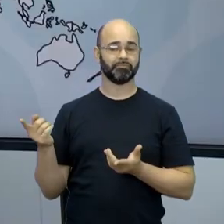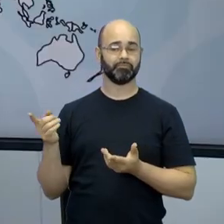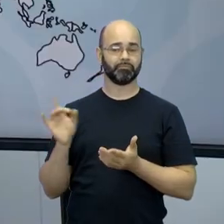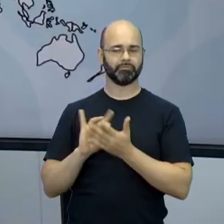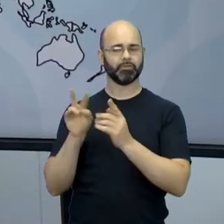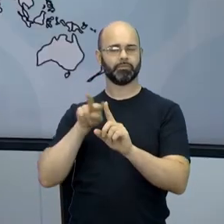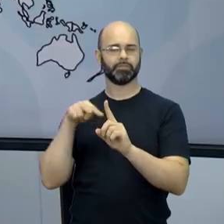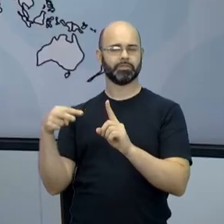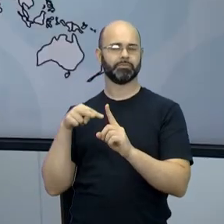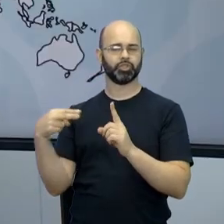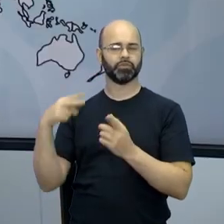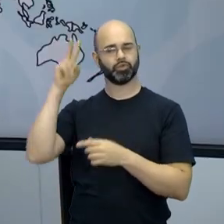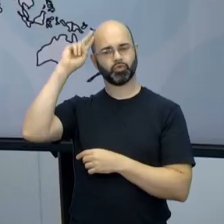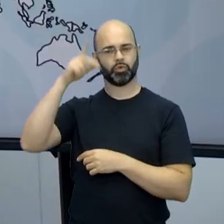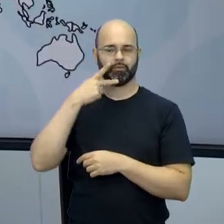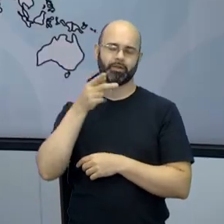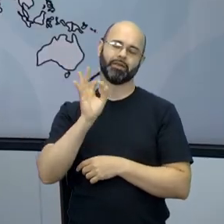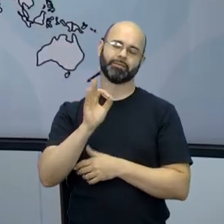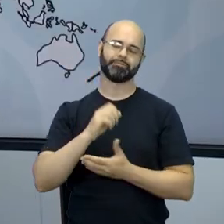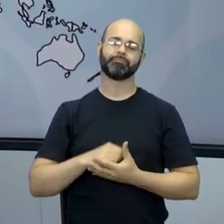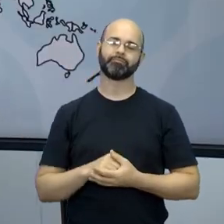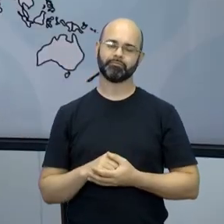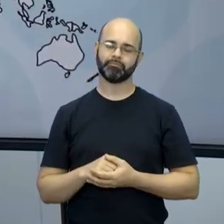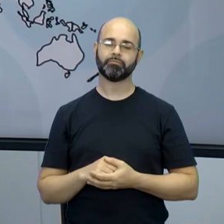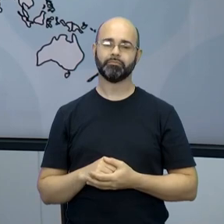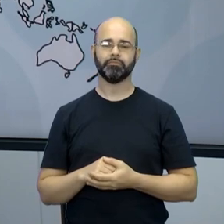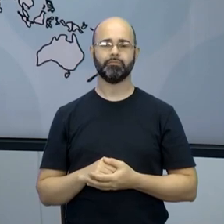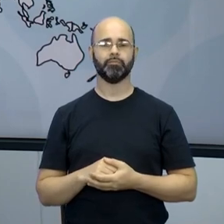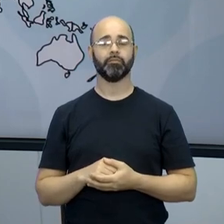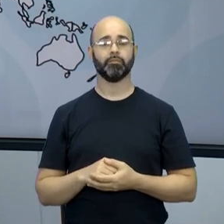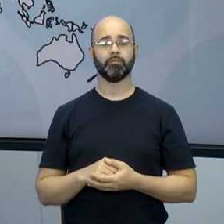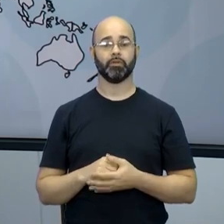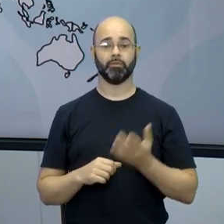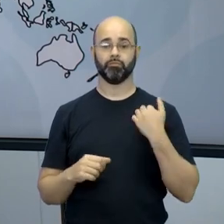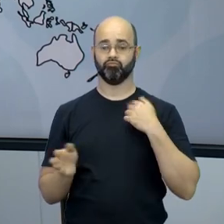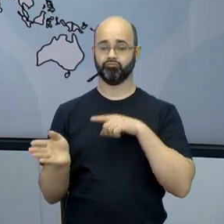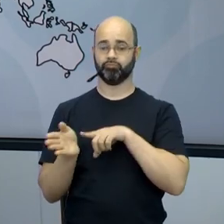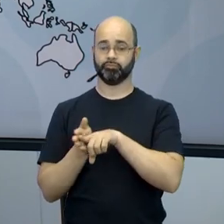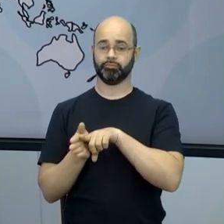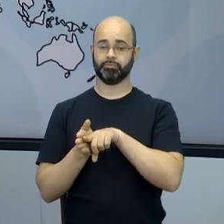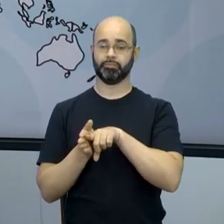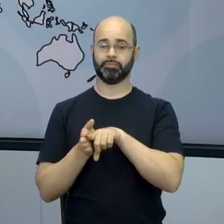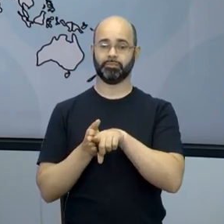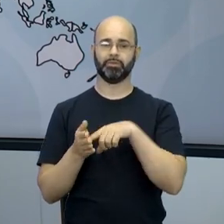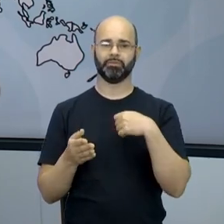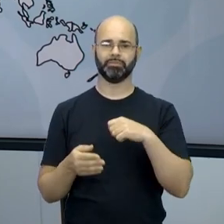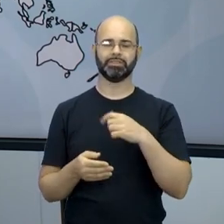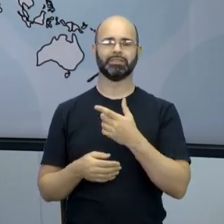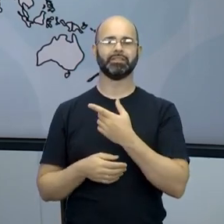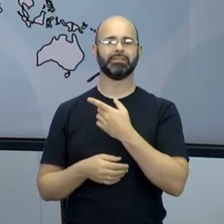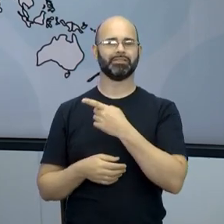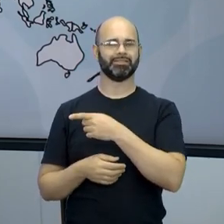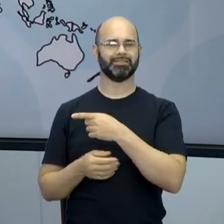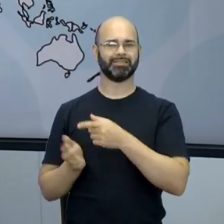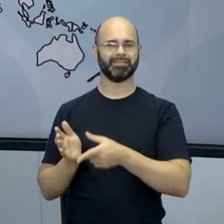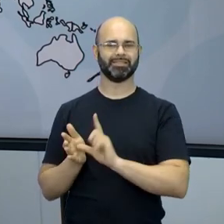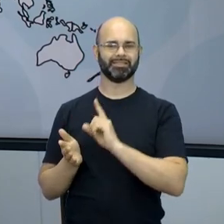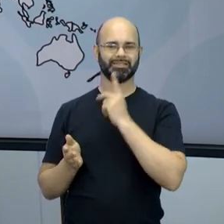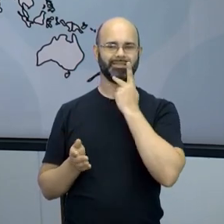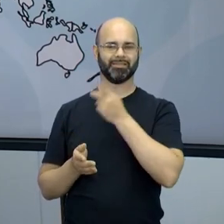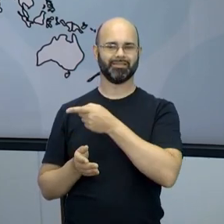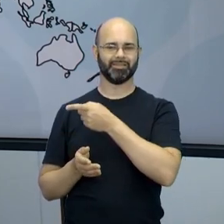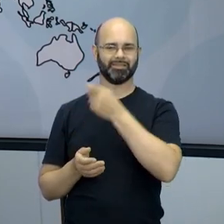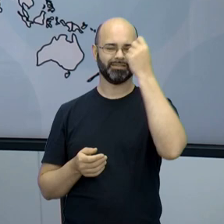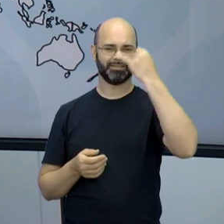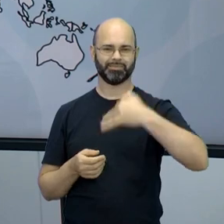uma coisa bacana que você está falando, eu vi tudo e vou anotando mentalmente e pesquisar. Mas olha só, você falou no seu